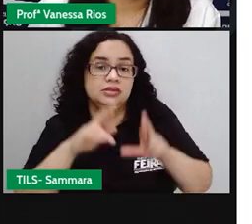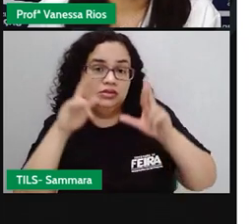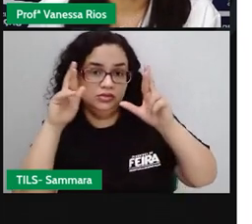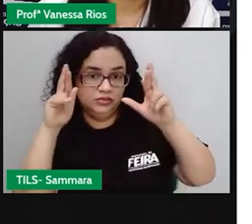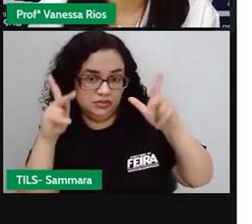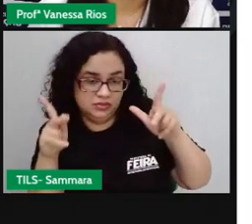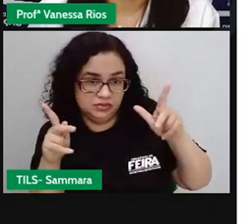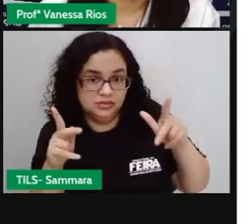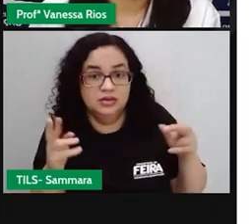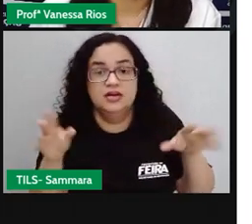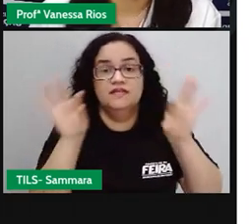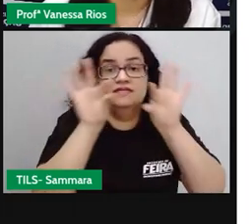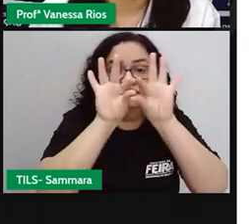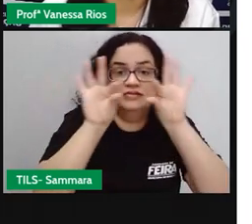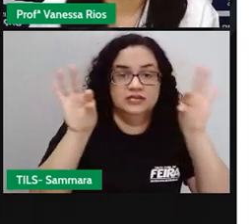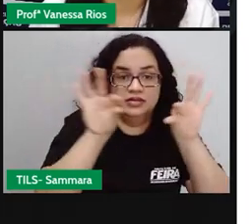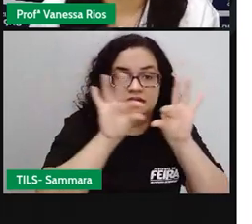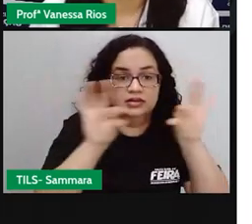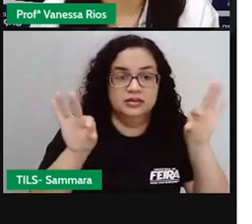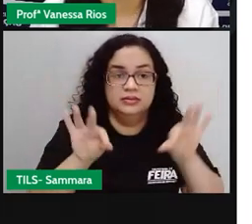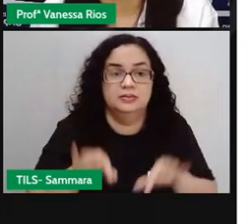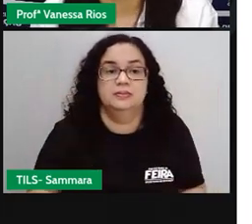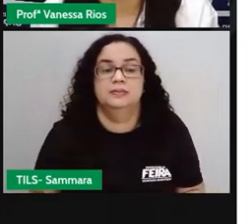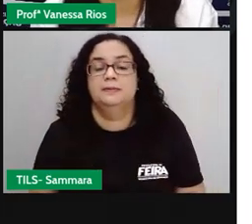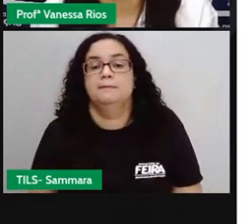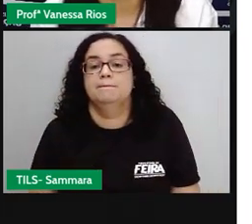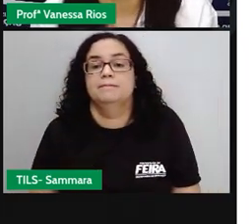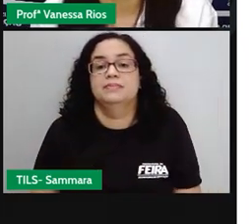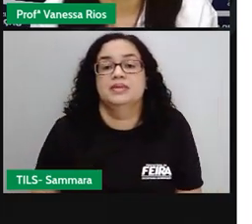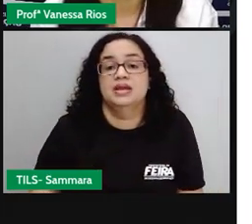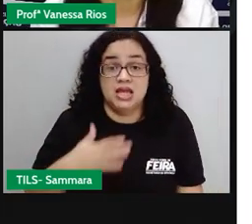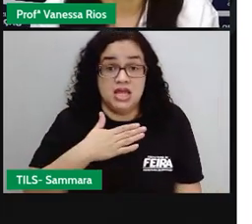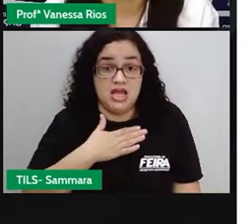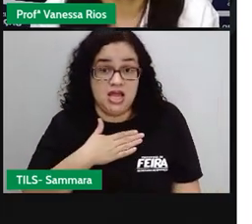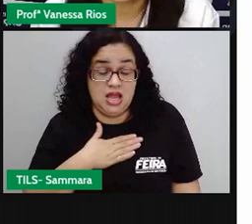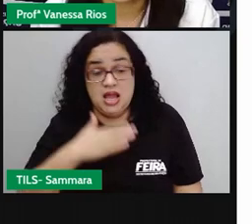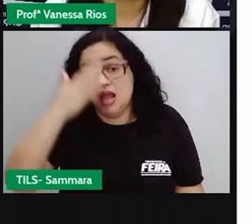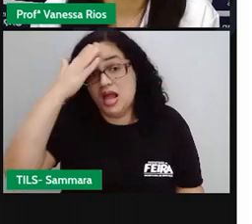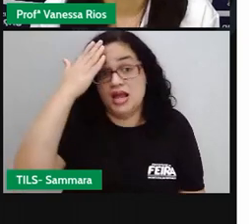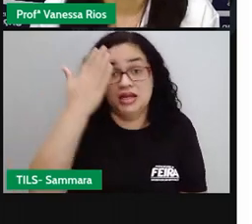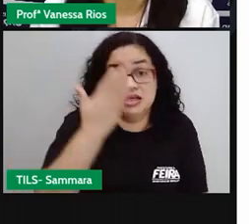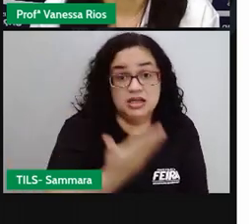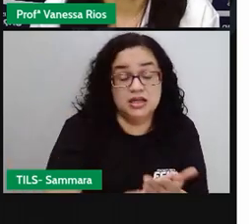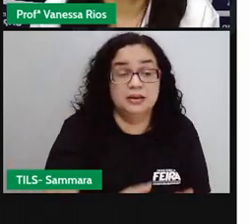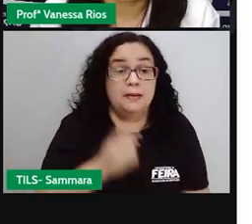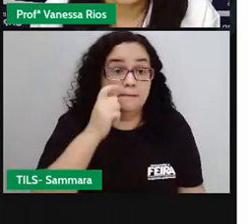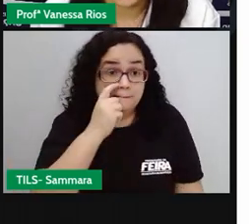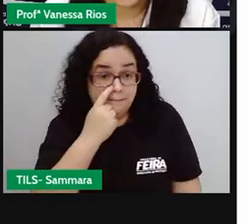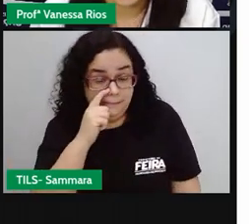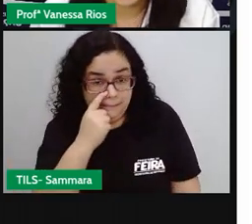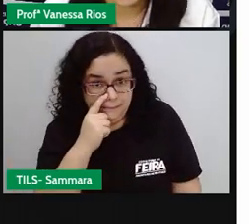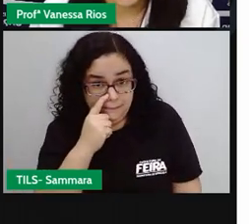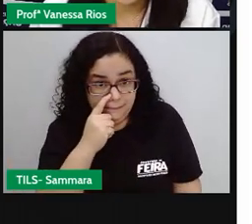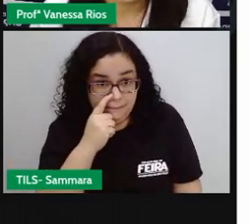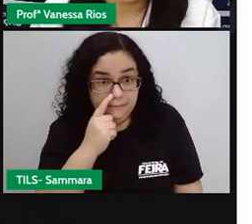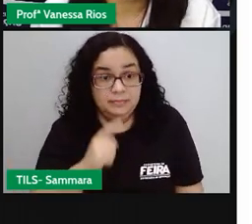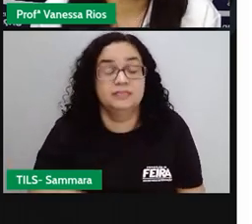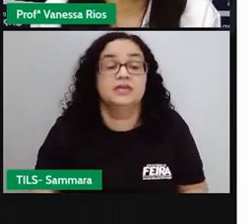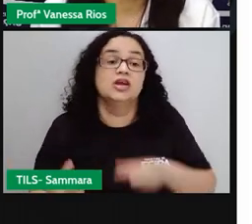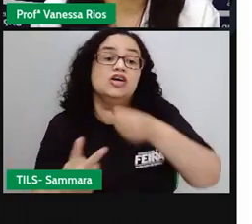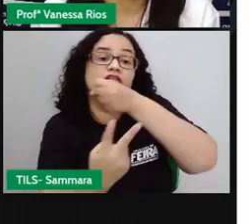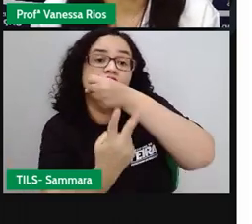diferença da mesma frase no modo afirmativo. acredite em bruxas.